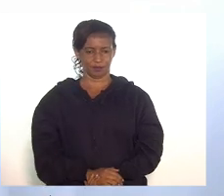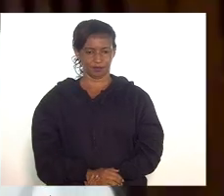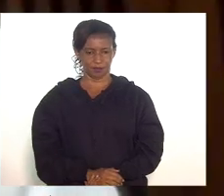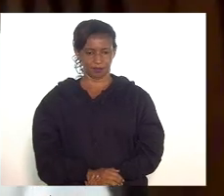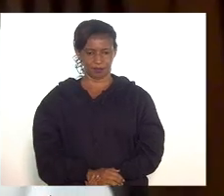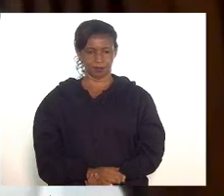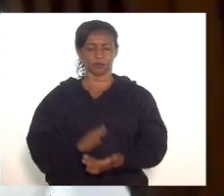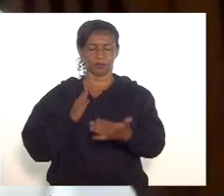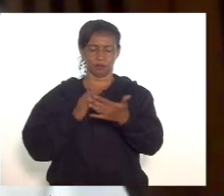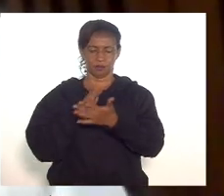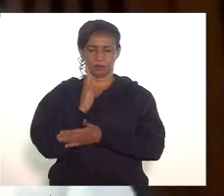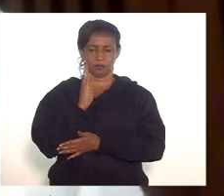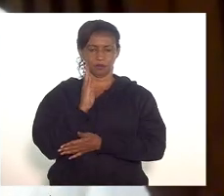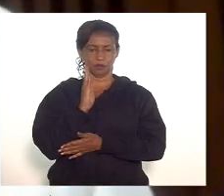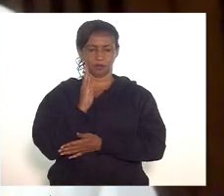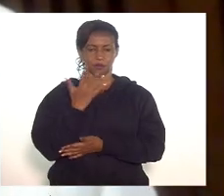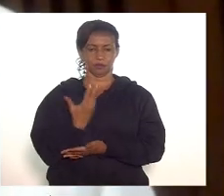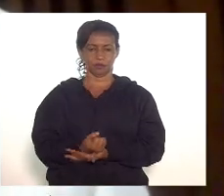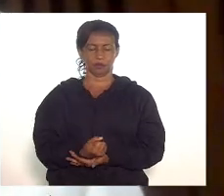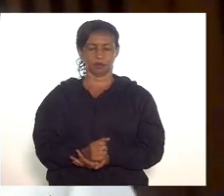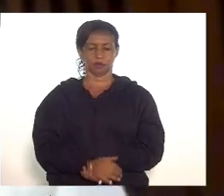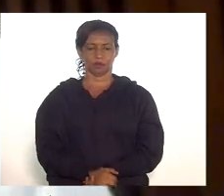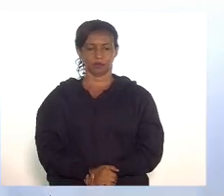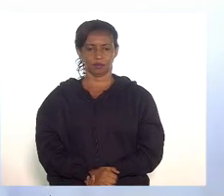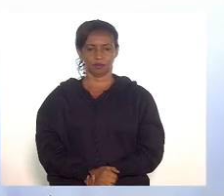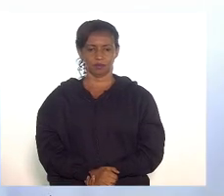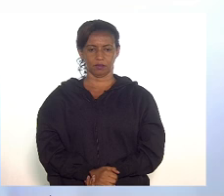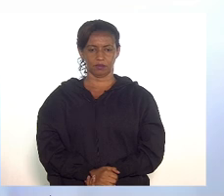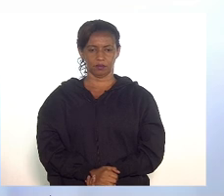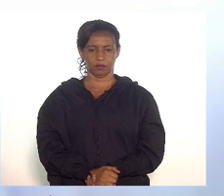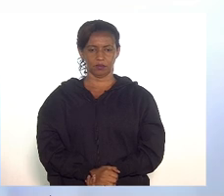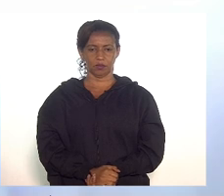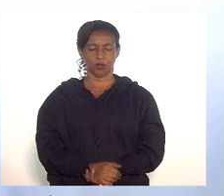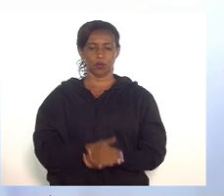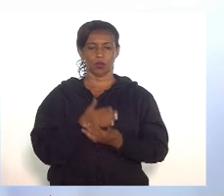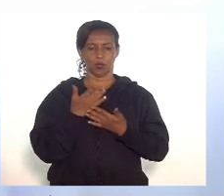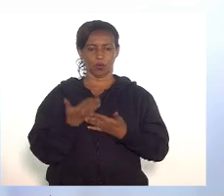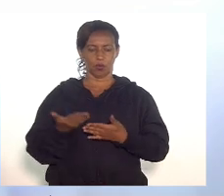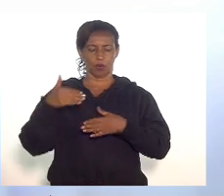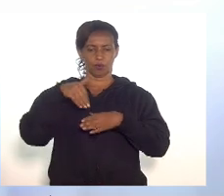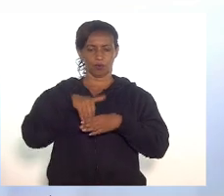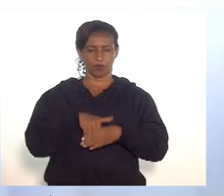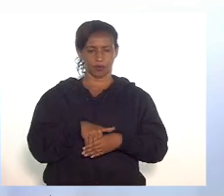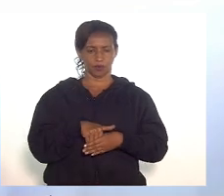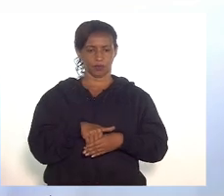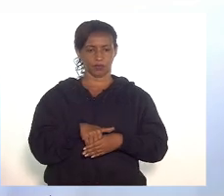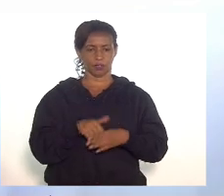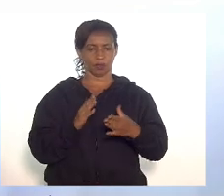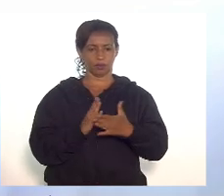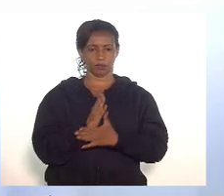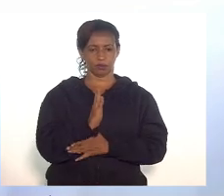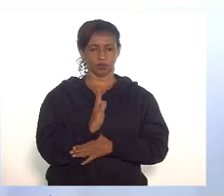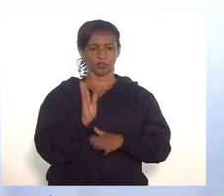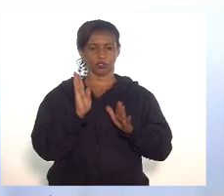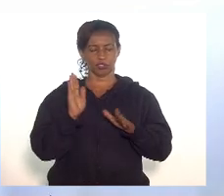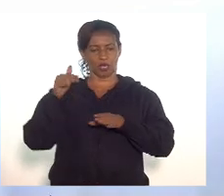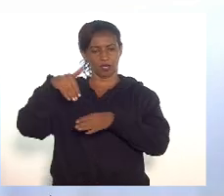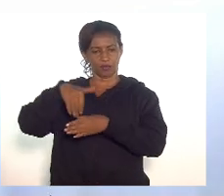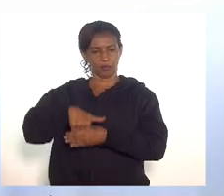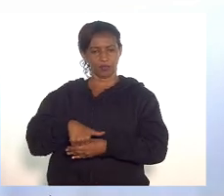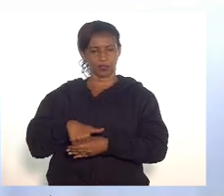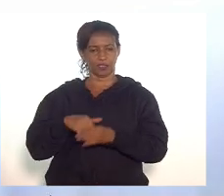Parecer é favorável, presidente. Com os pareceres emitidos, em votação,